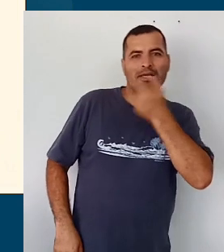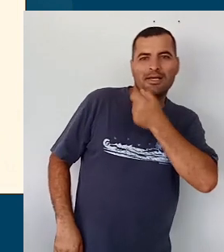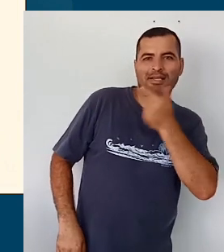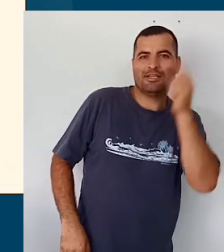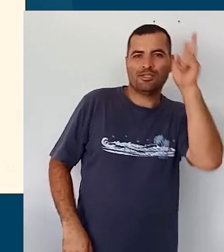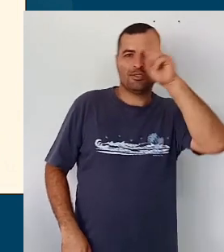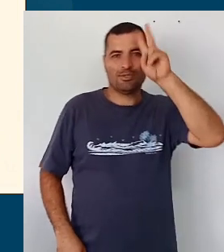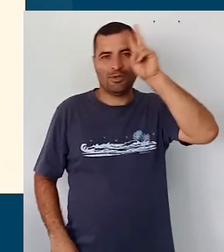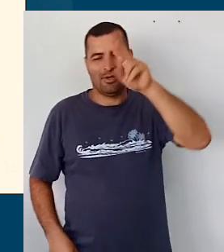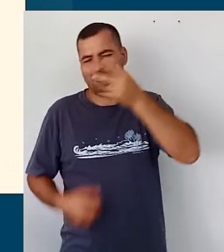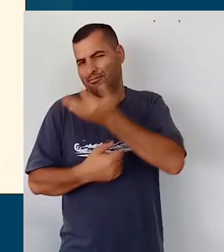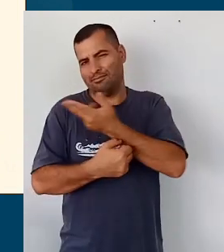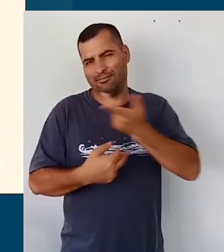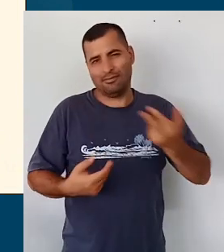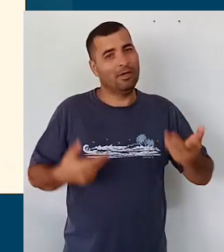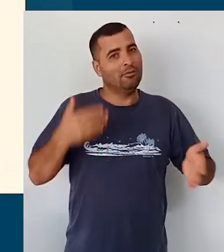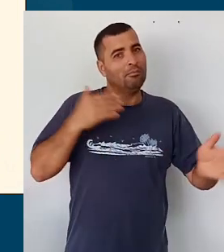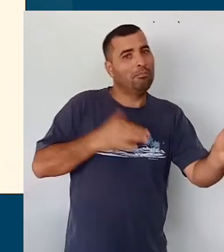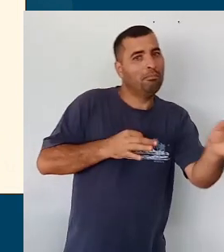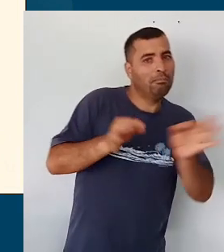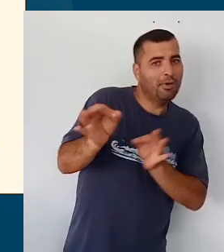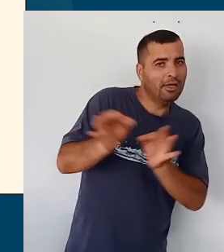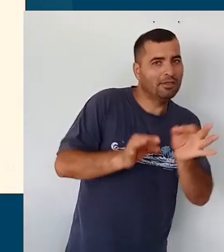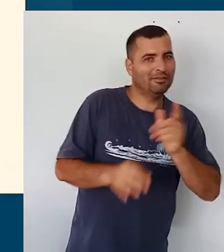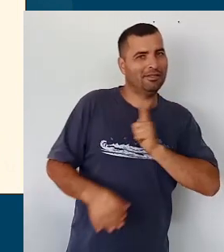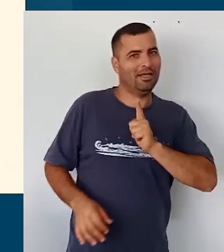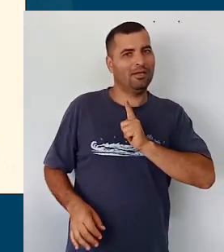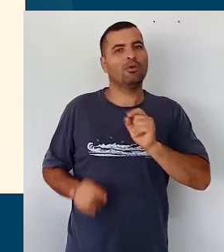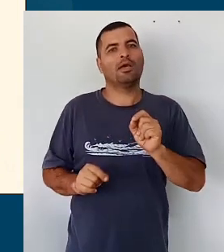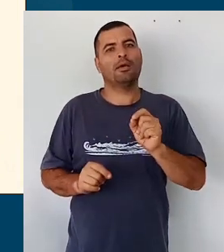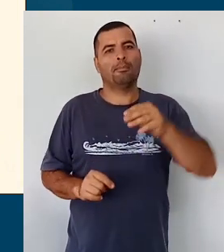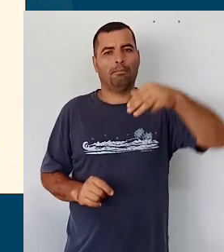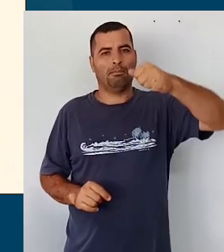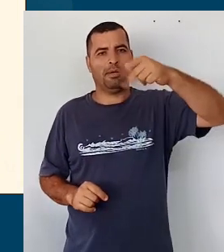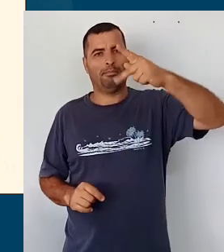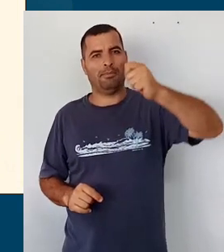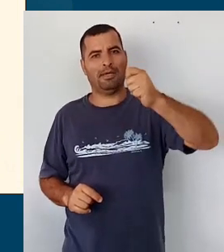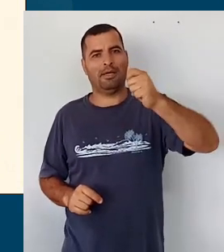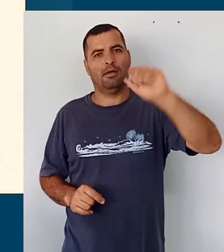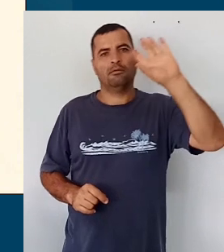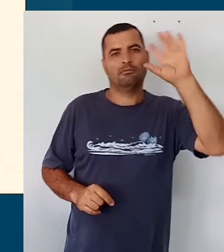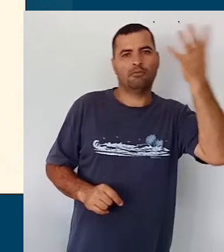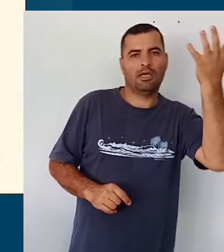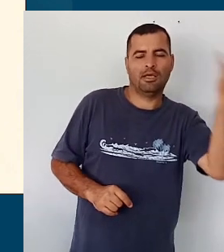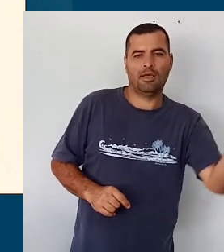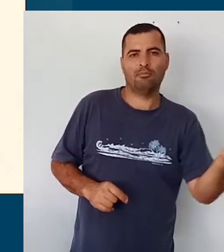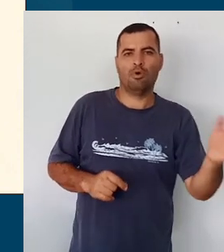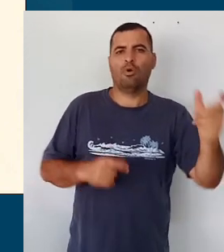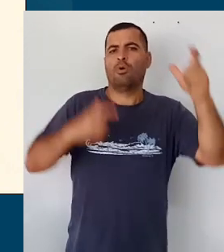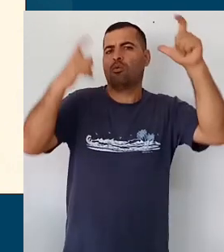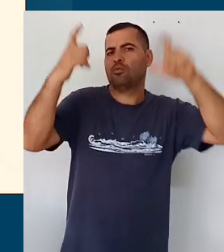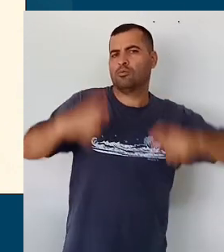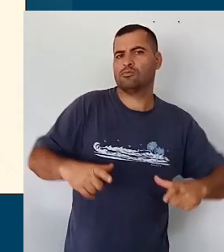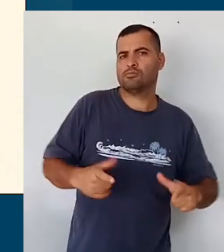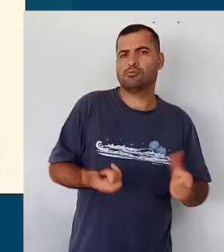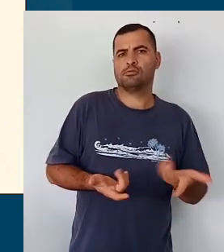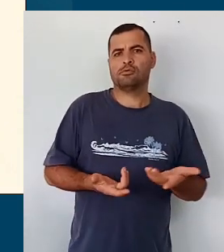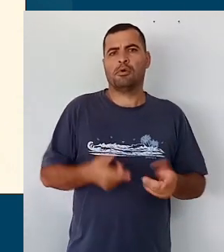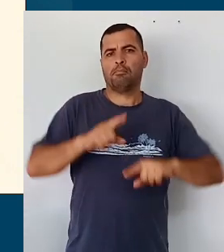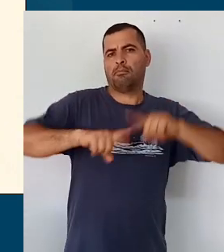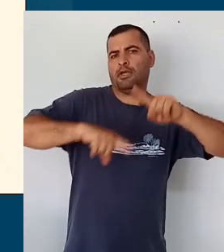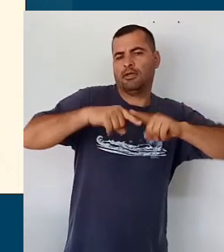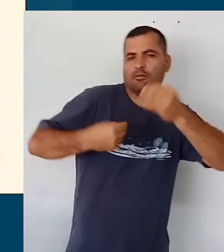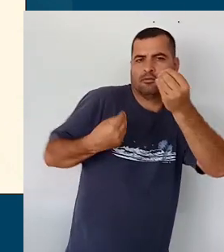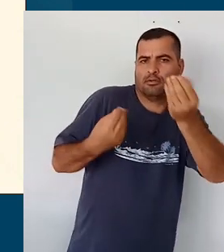histórias. Dentro do planejamento também está o mapeamento da gestão do tempo, da organização dos espaços, da oferta dos